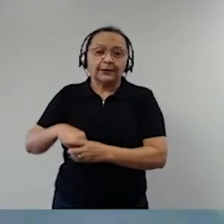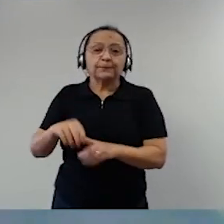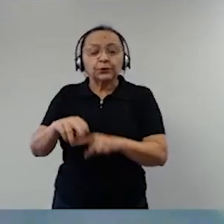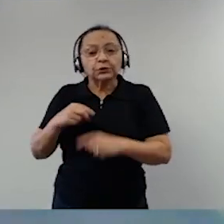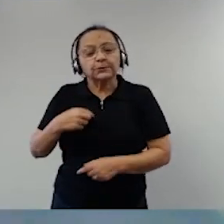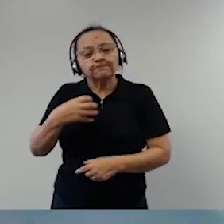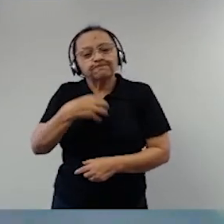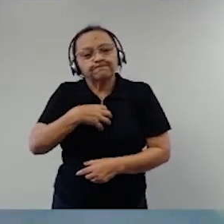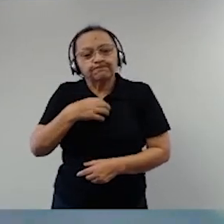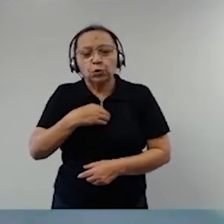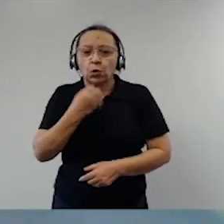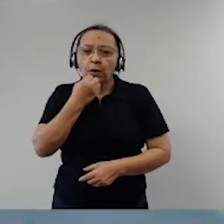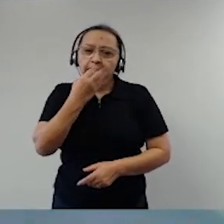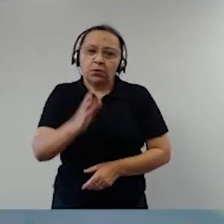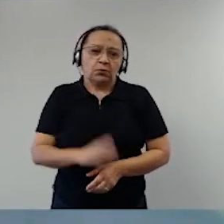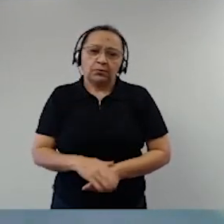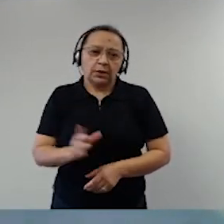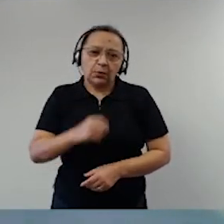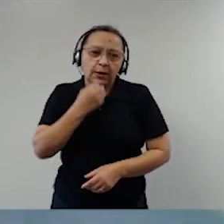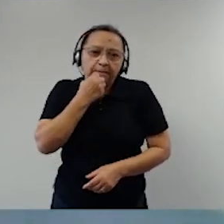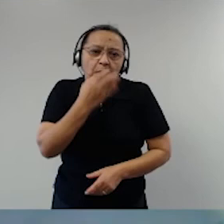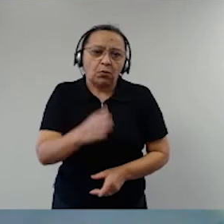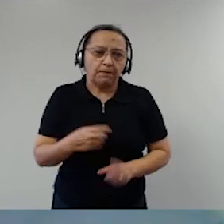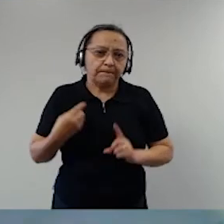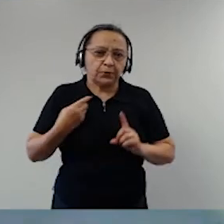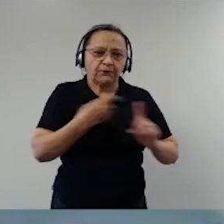nem cogitar a Força Armada